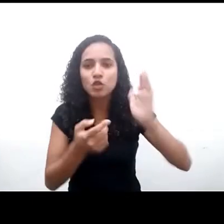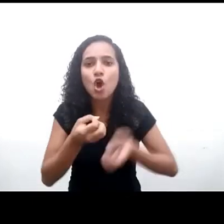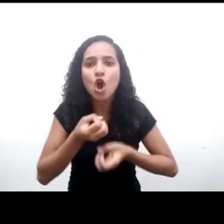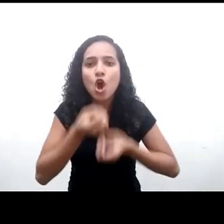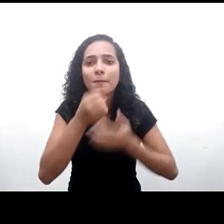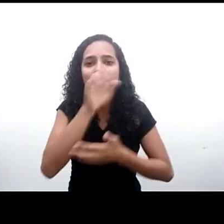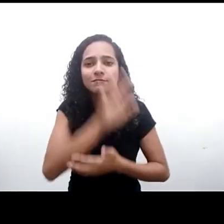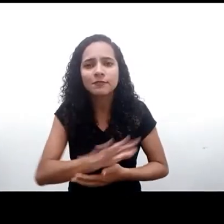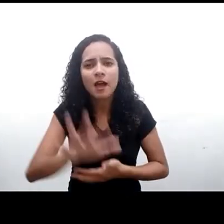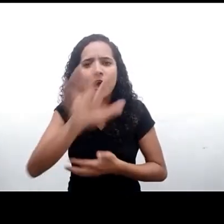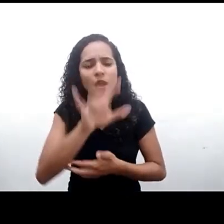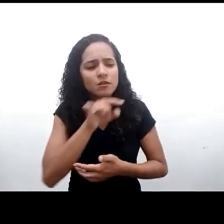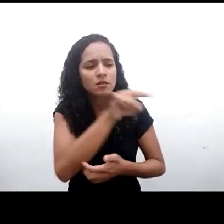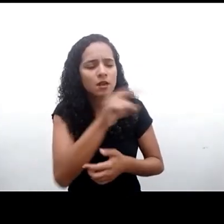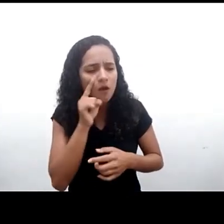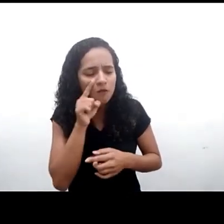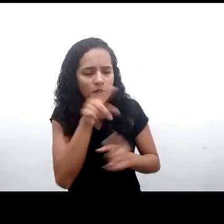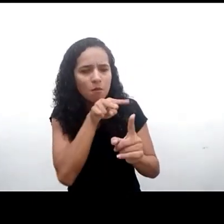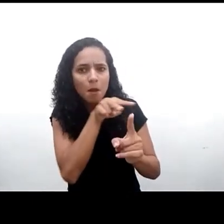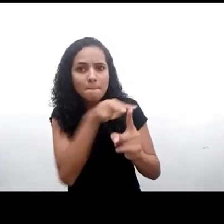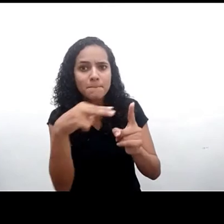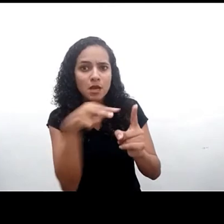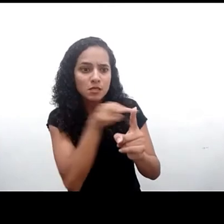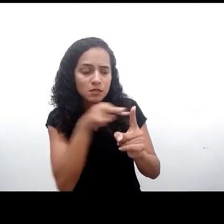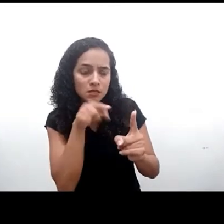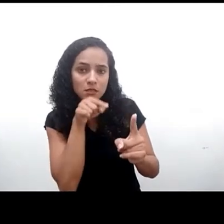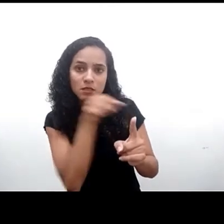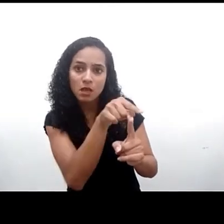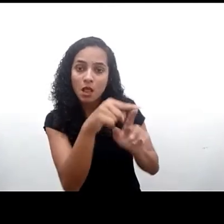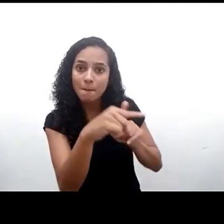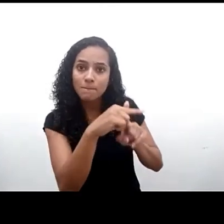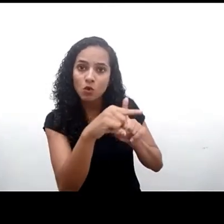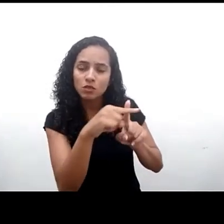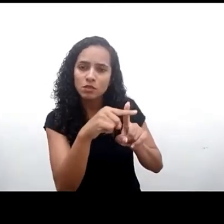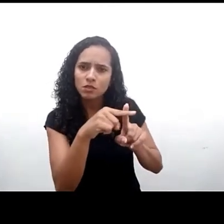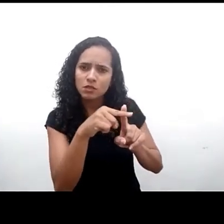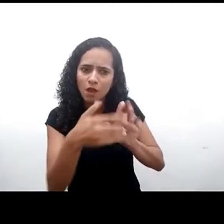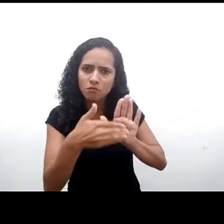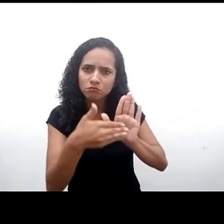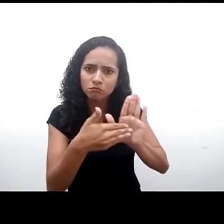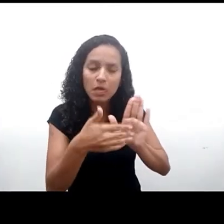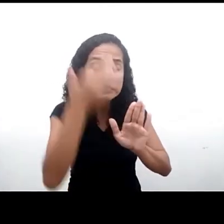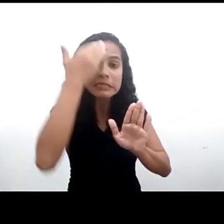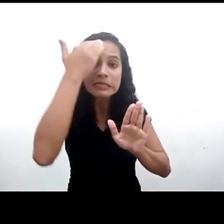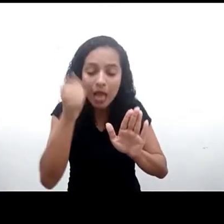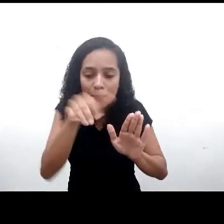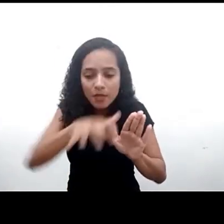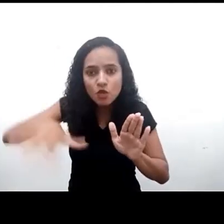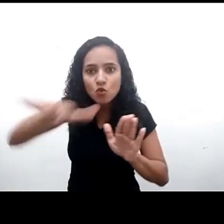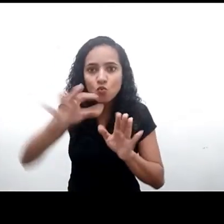partir de uma perspectiva positiva e propositiva, sabendo que o ambiente digital apresenta riscos.